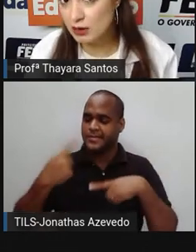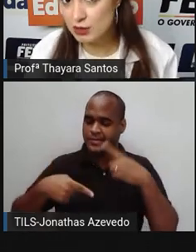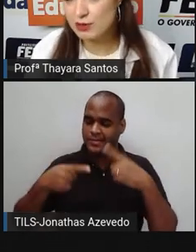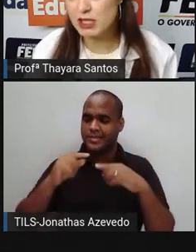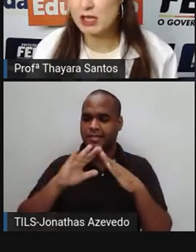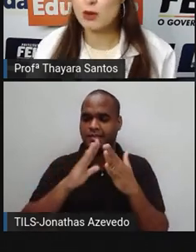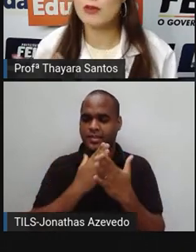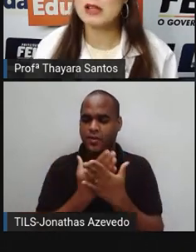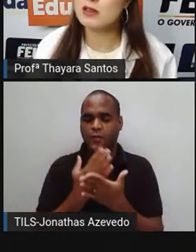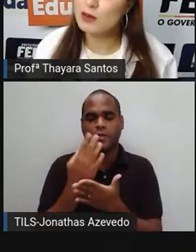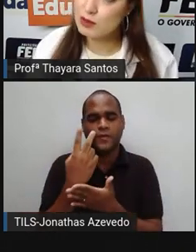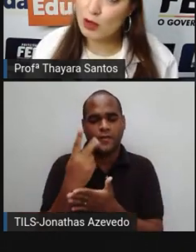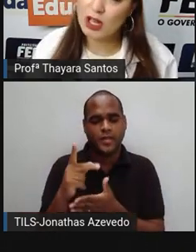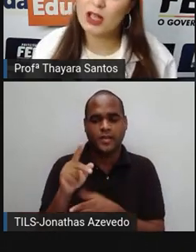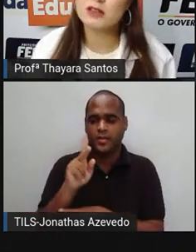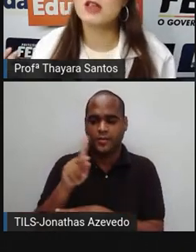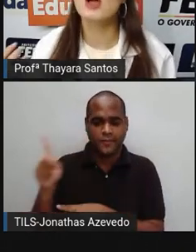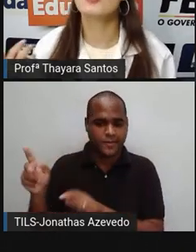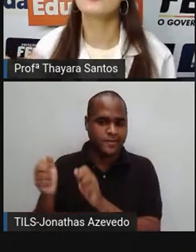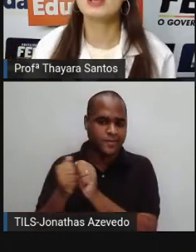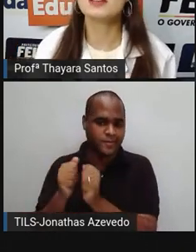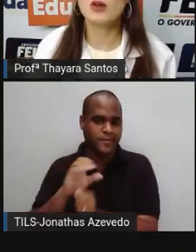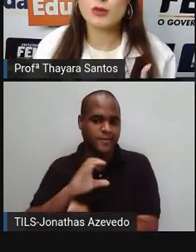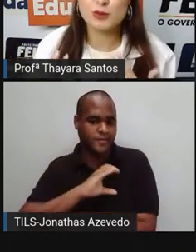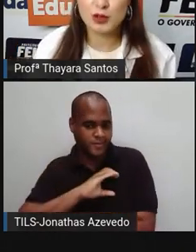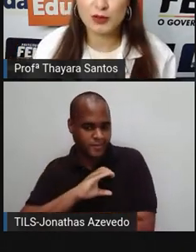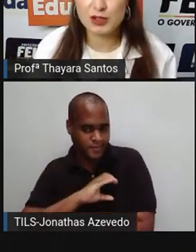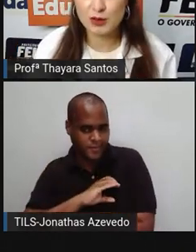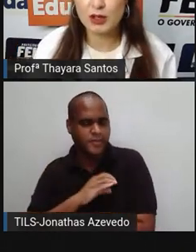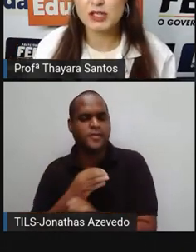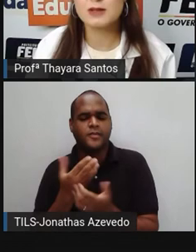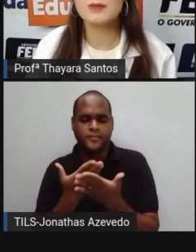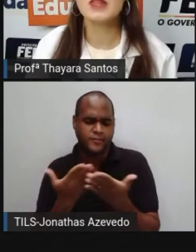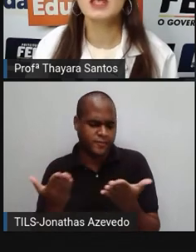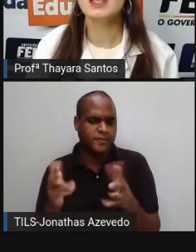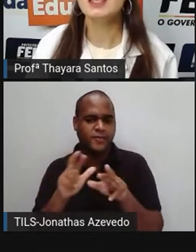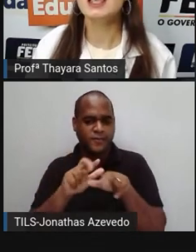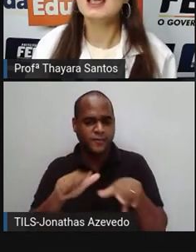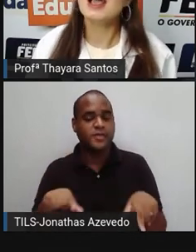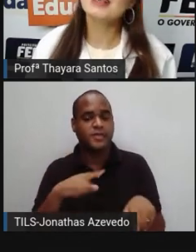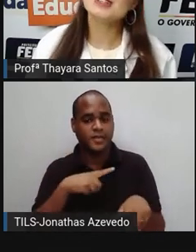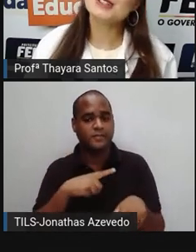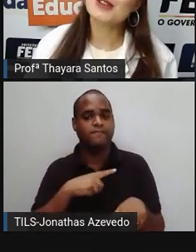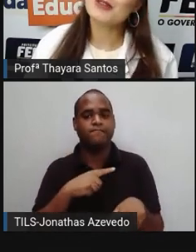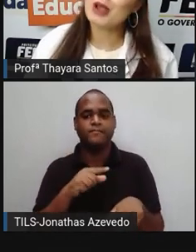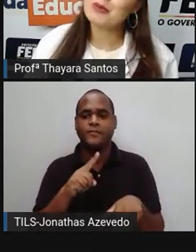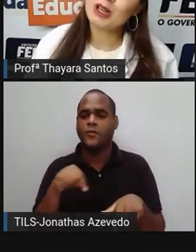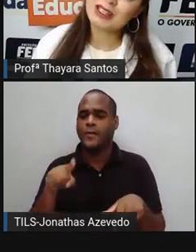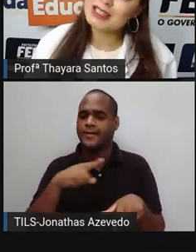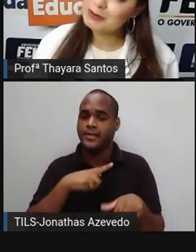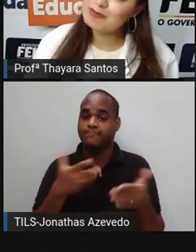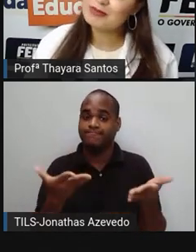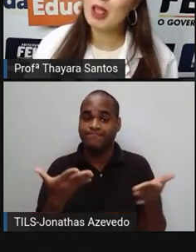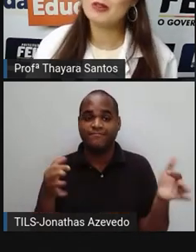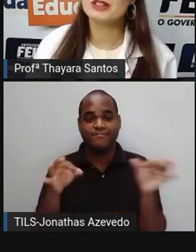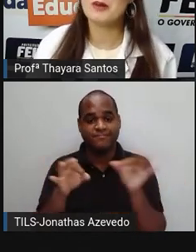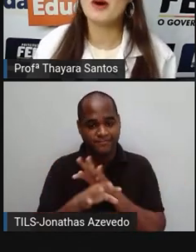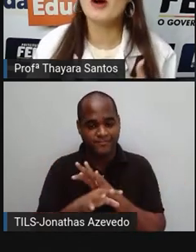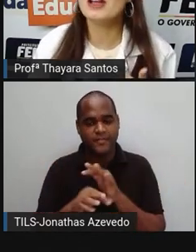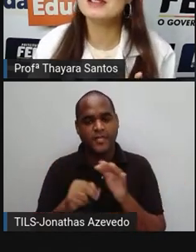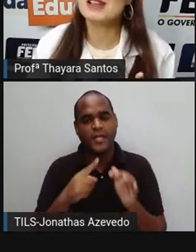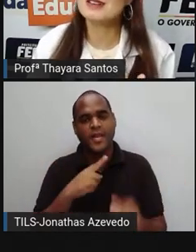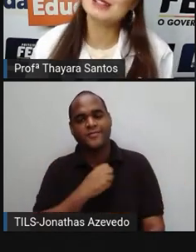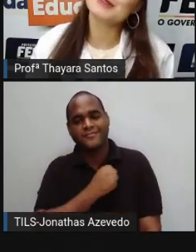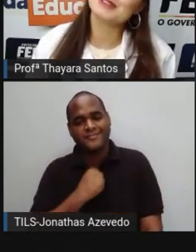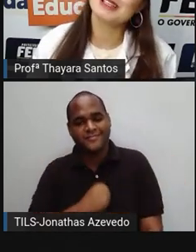sala de aula de vocês, conversem com os colegas, conversem com os professores e a gente vai ficar por aqui. vou estar